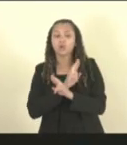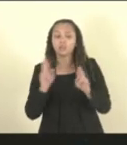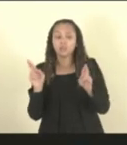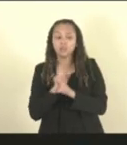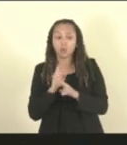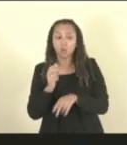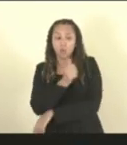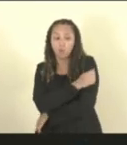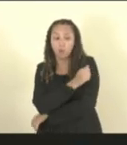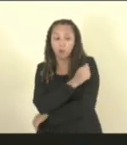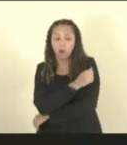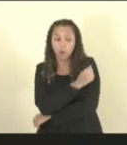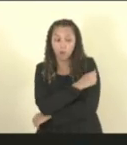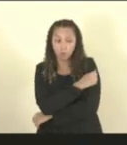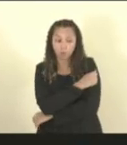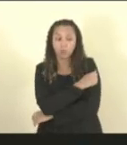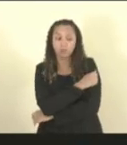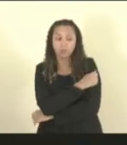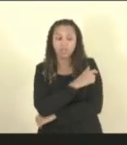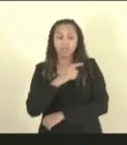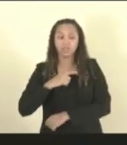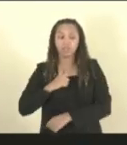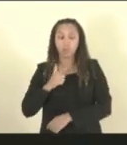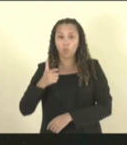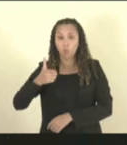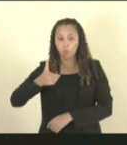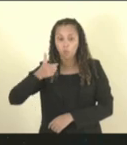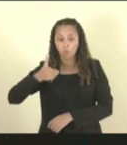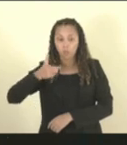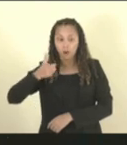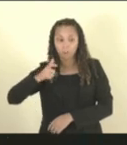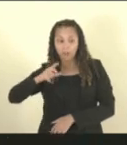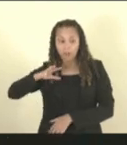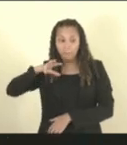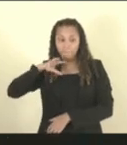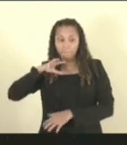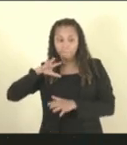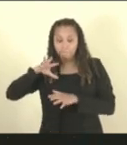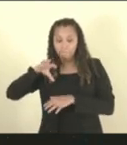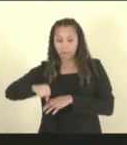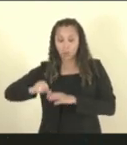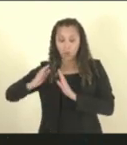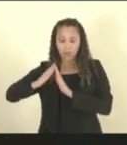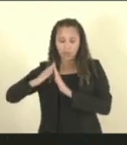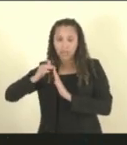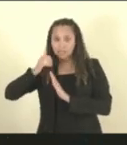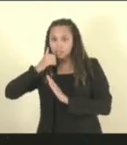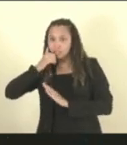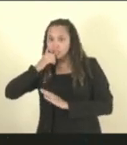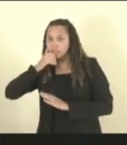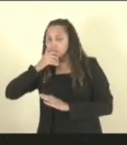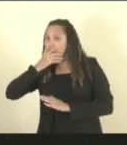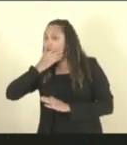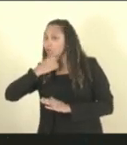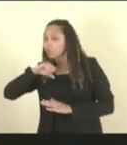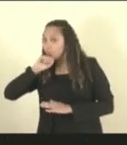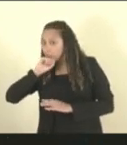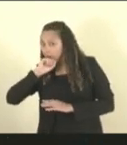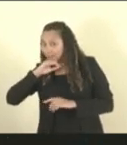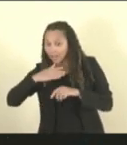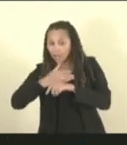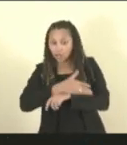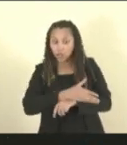um aluno que portando a arma que ele furtou da residência de seu pai adentrou numa escola no município de Vila Velha.